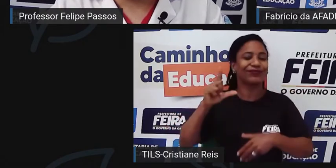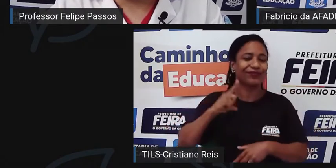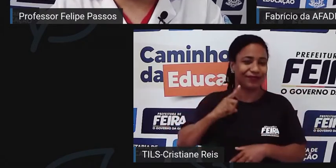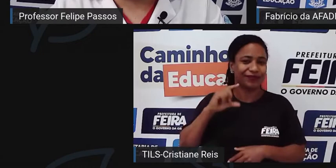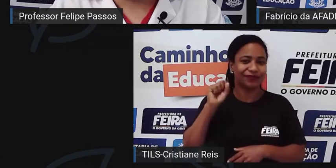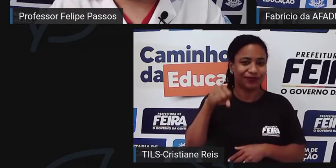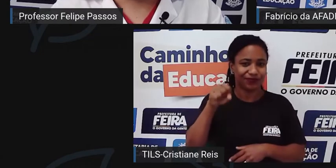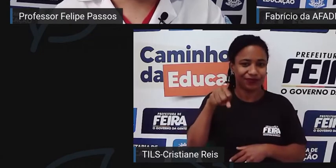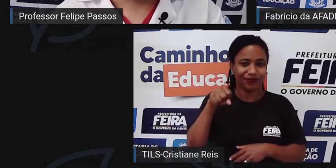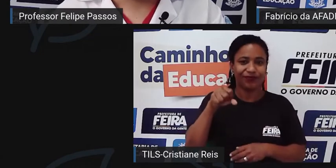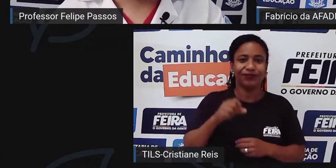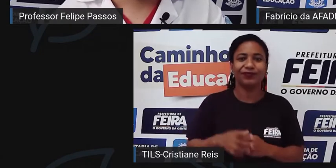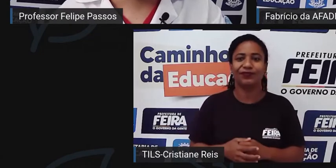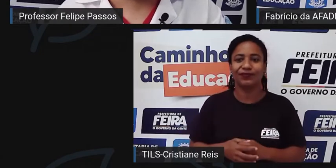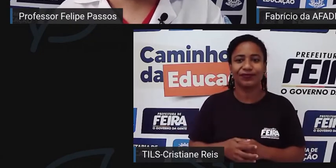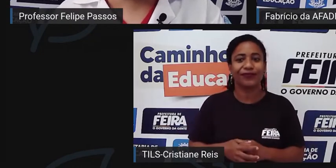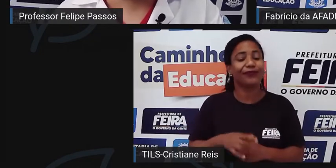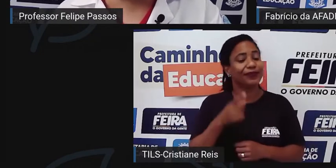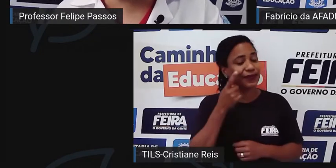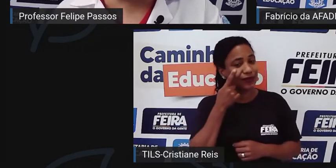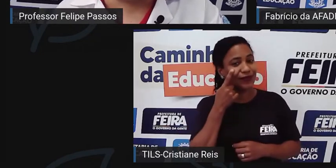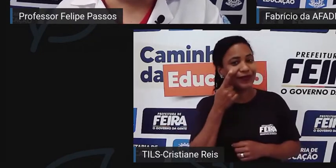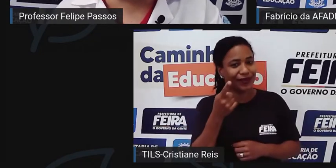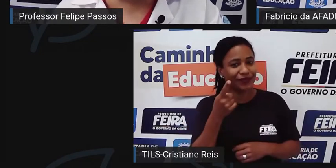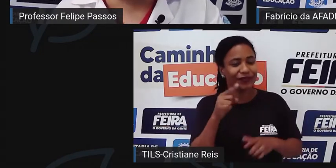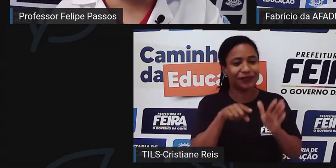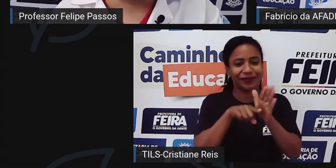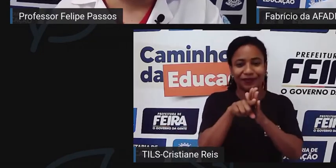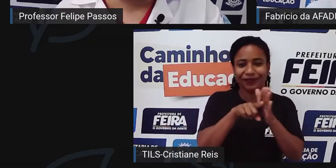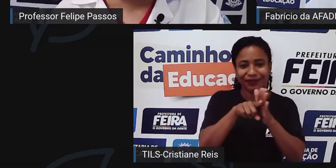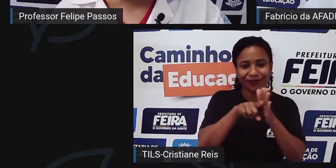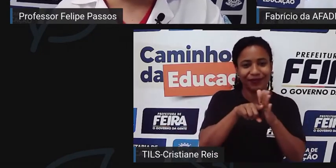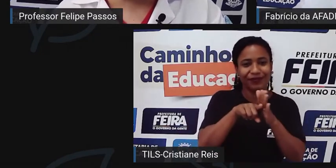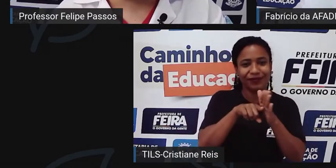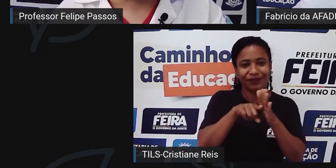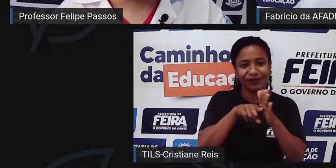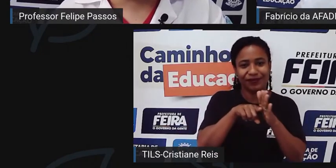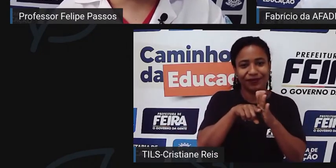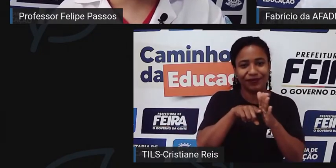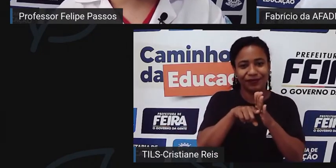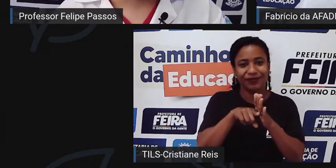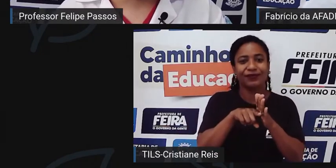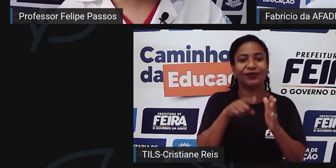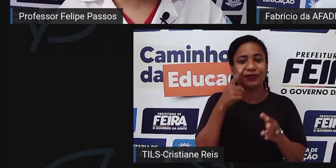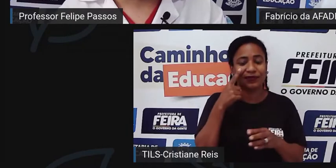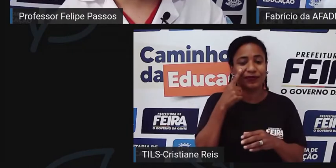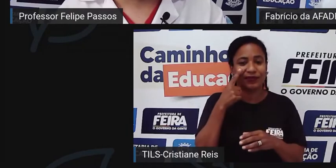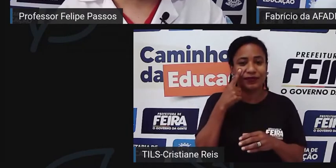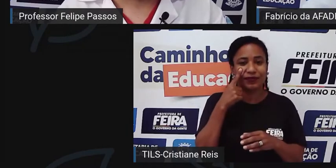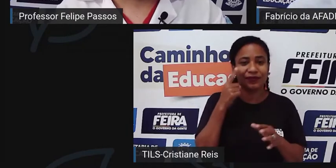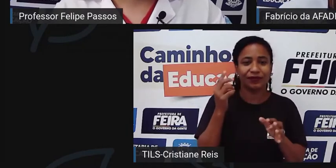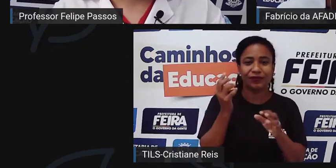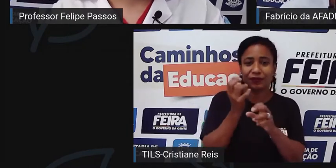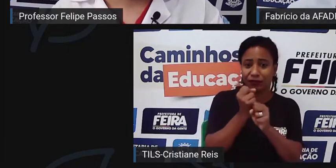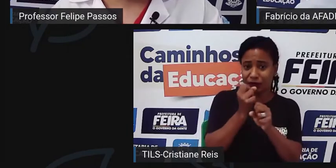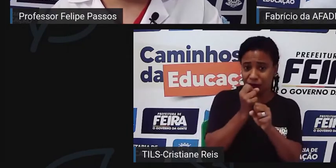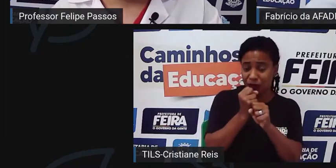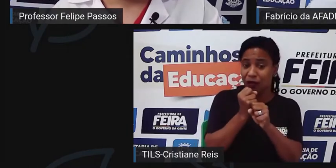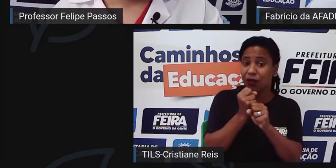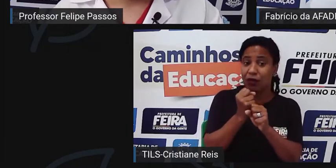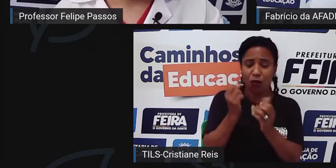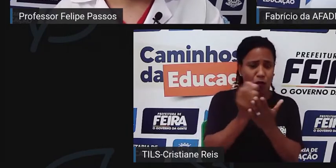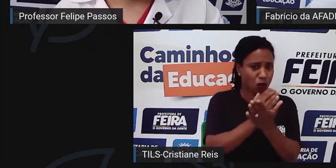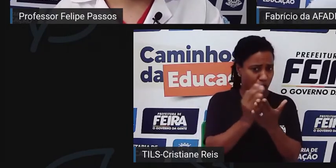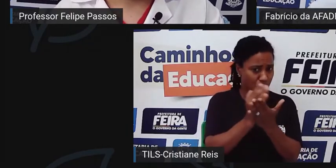Fabrício, quando eu estava dando uma olhada, uma pesquisada para a gente ter essa conversa hoje, eu vi que tem estatística para a pessoa com traço